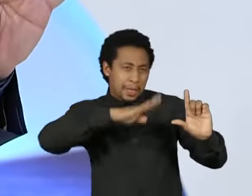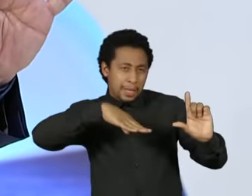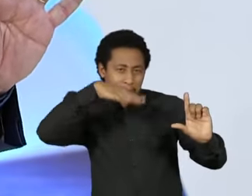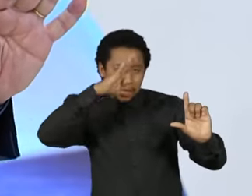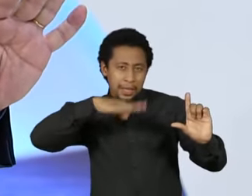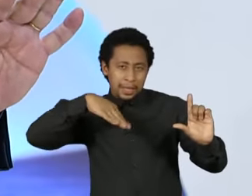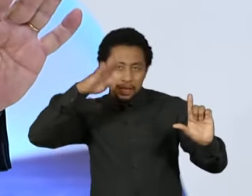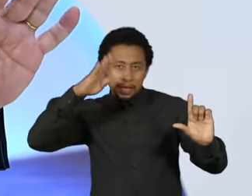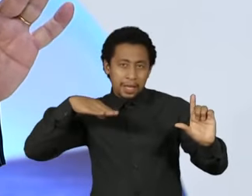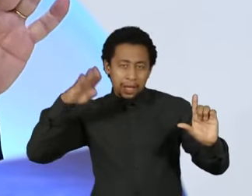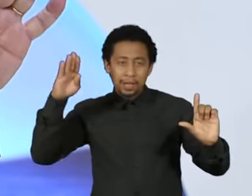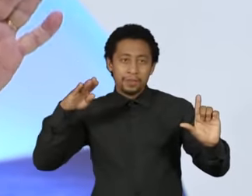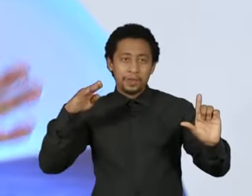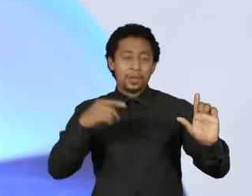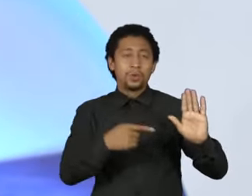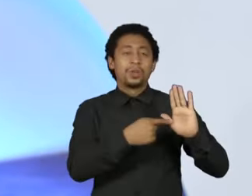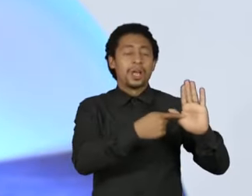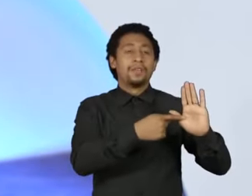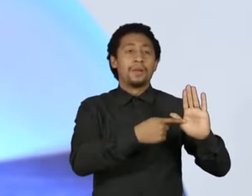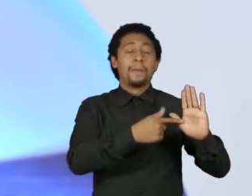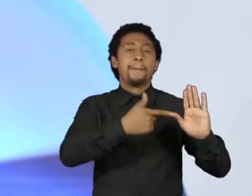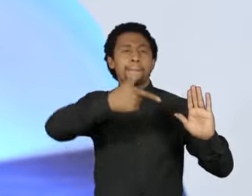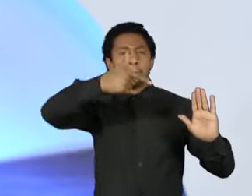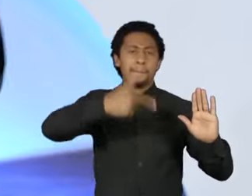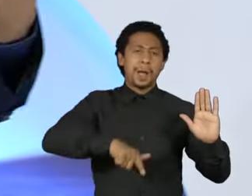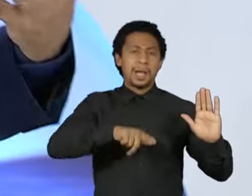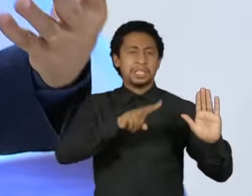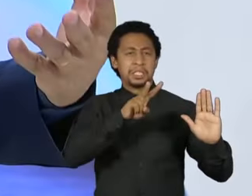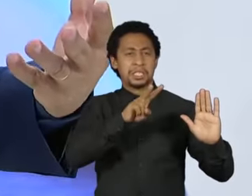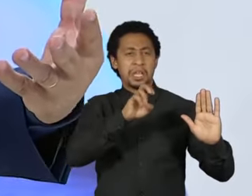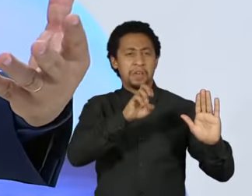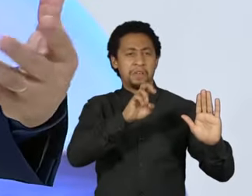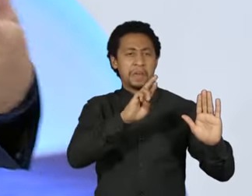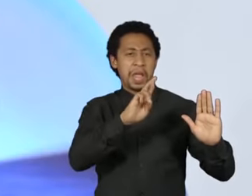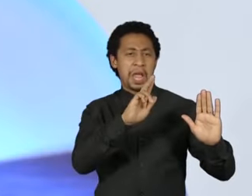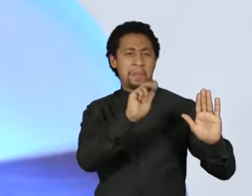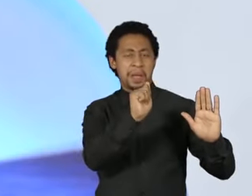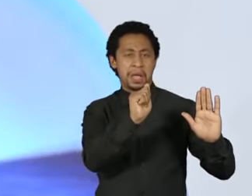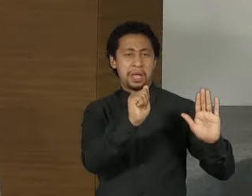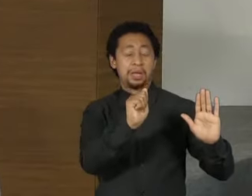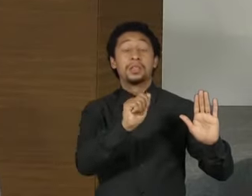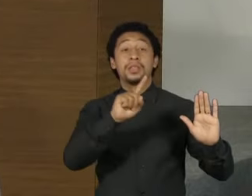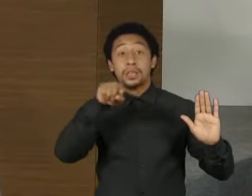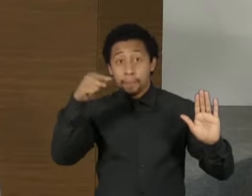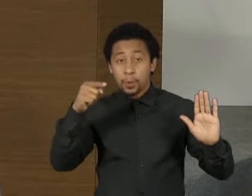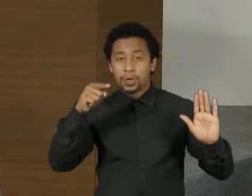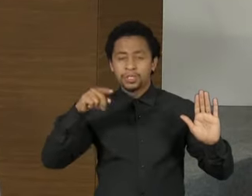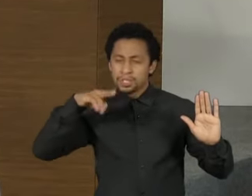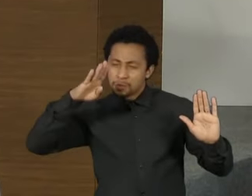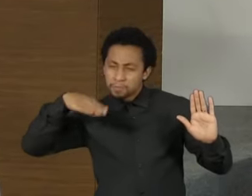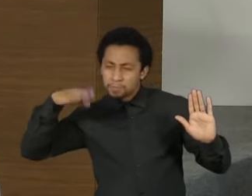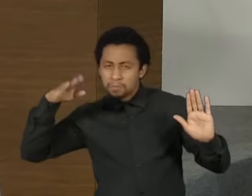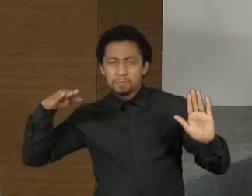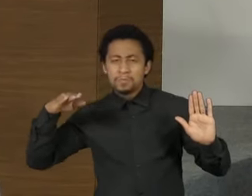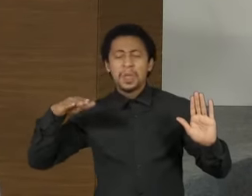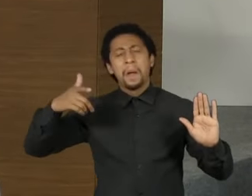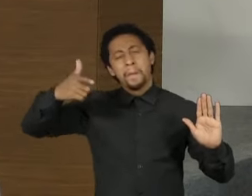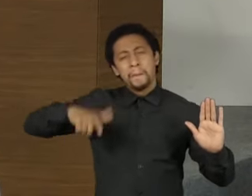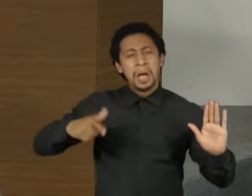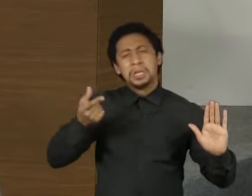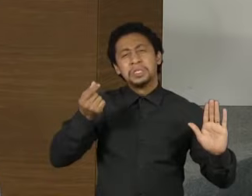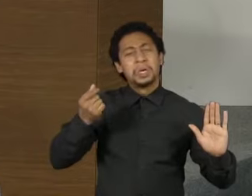escrever mais verba para quê? Então, assim, essa geração que eu venho dela, estou colocando aqui uma